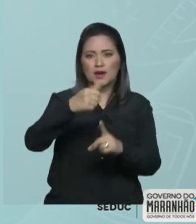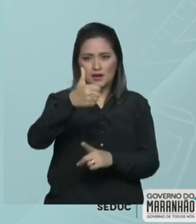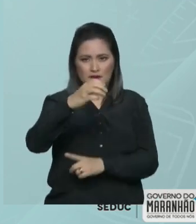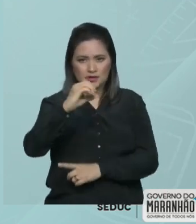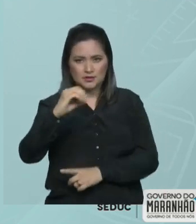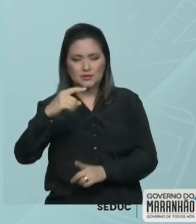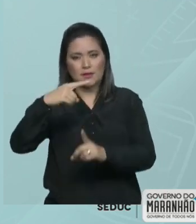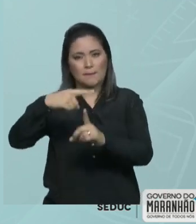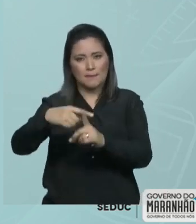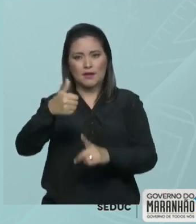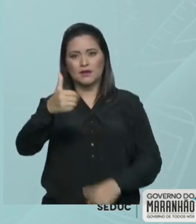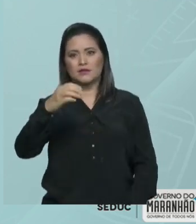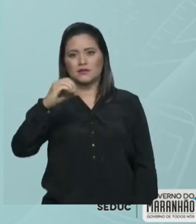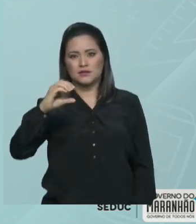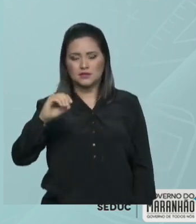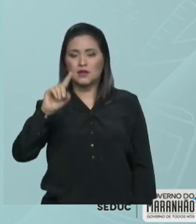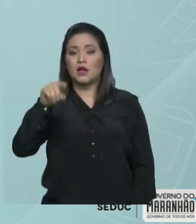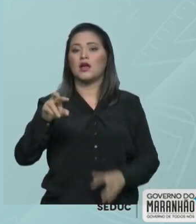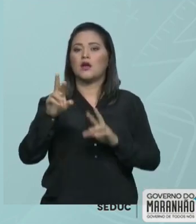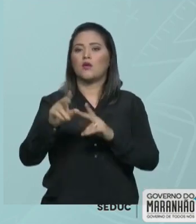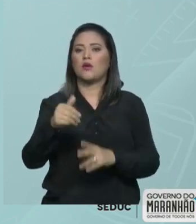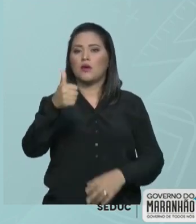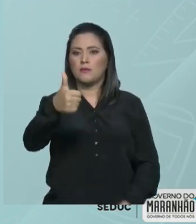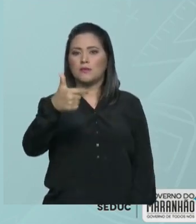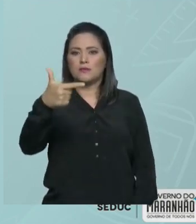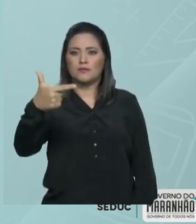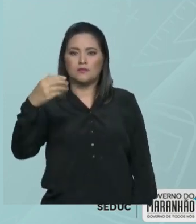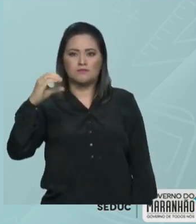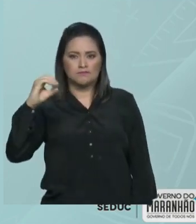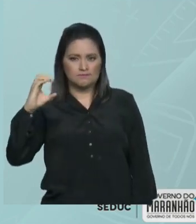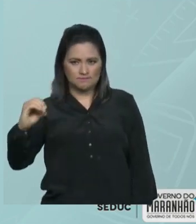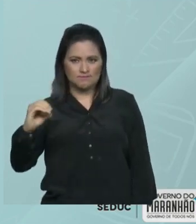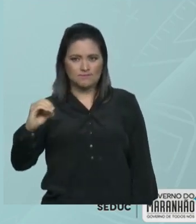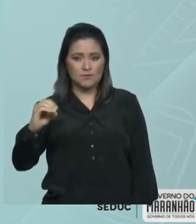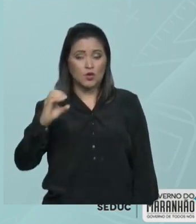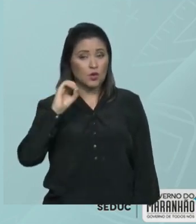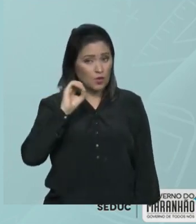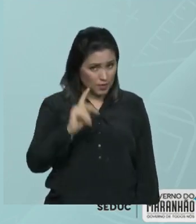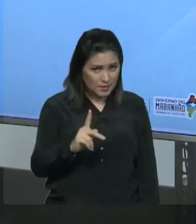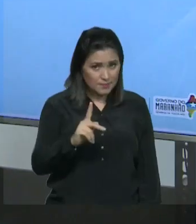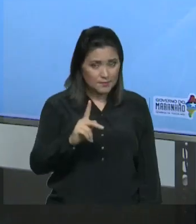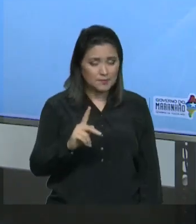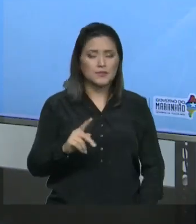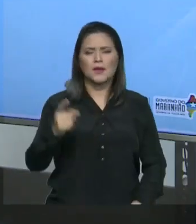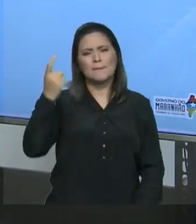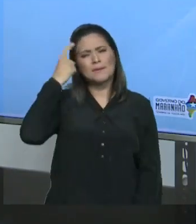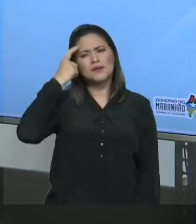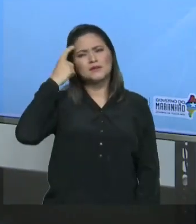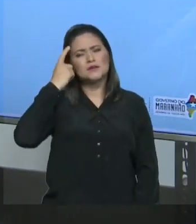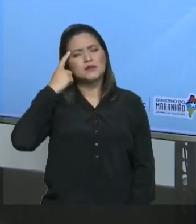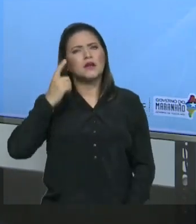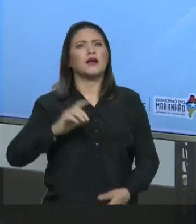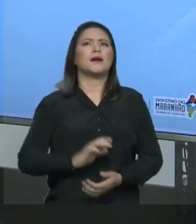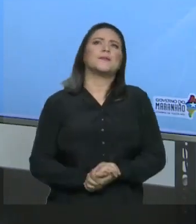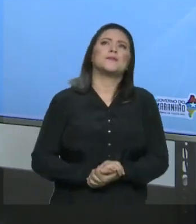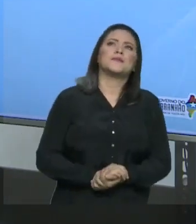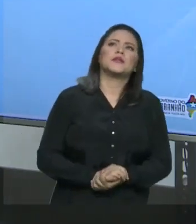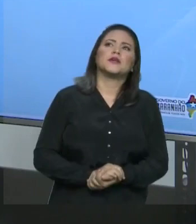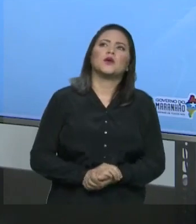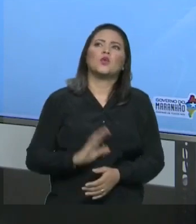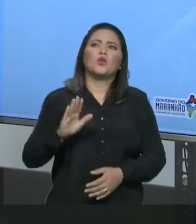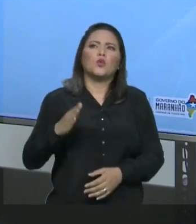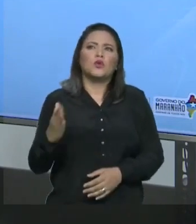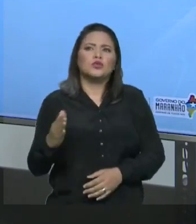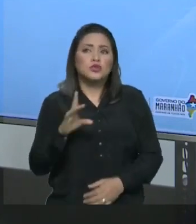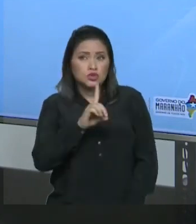a 1.200. Beleza? Aí você vai logo raciocinar. Tiago, quer dizer que quando